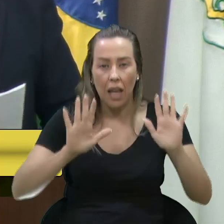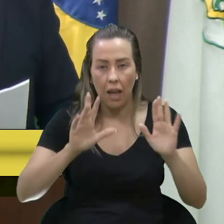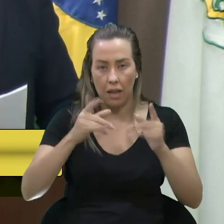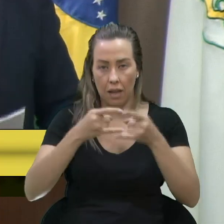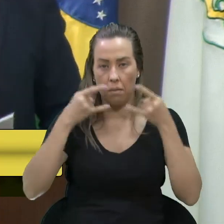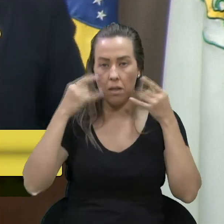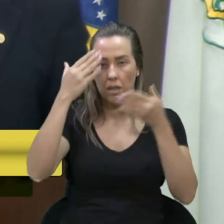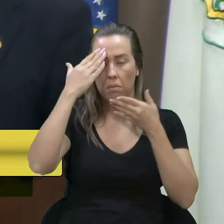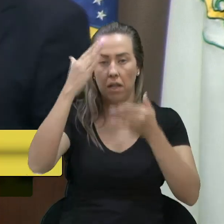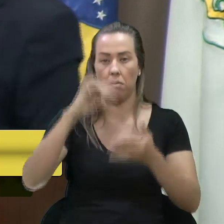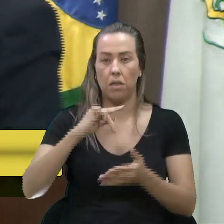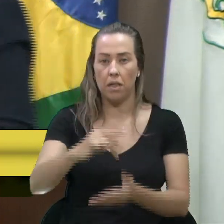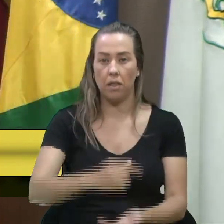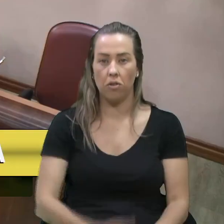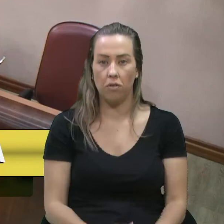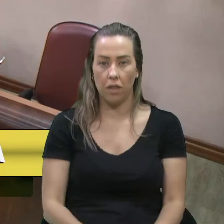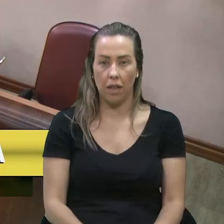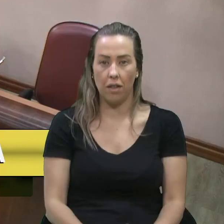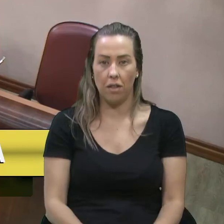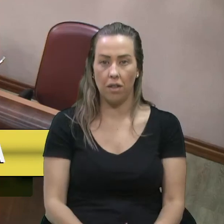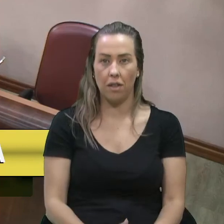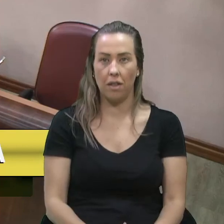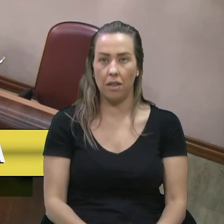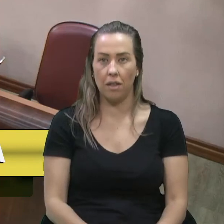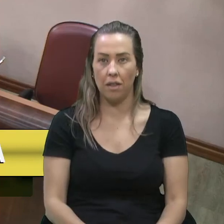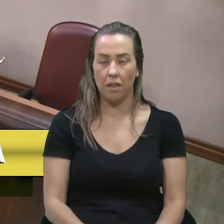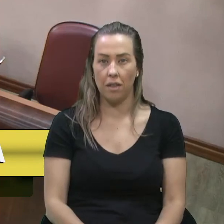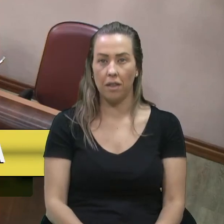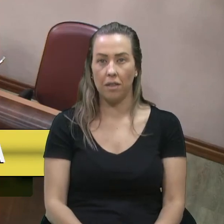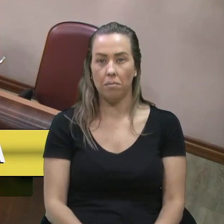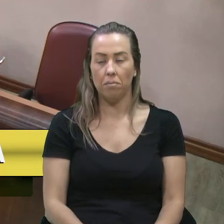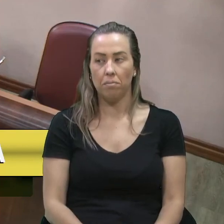vez. Obrigado, senhor presidente. Obrigado, vereador.